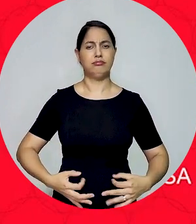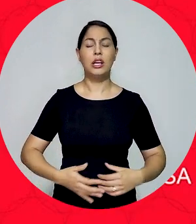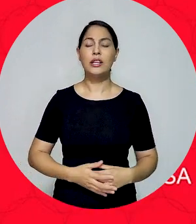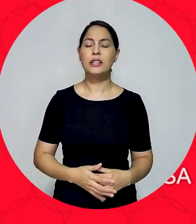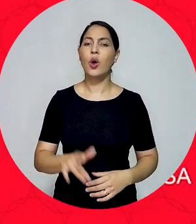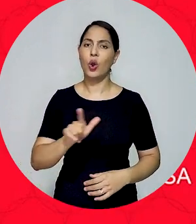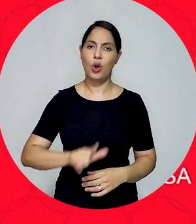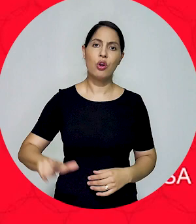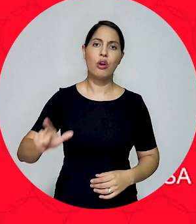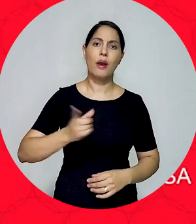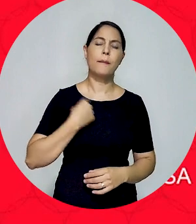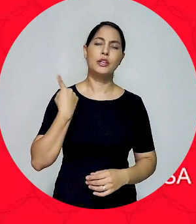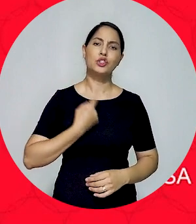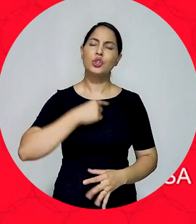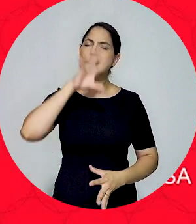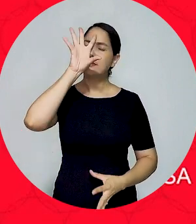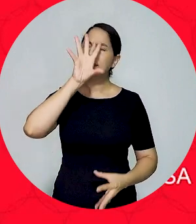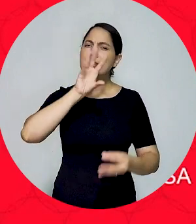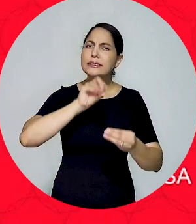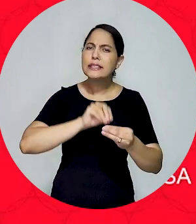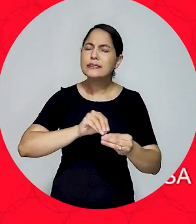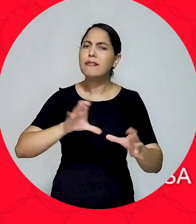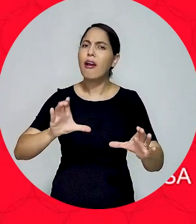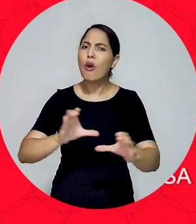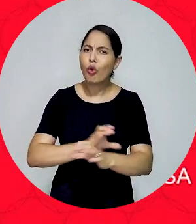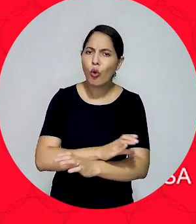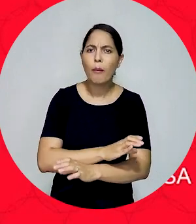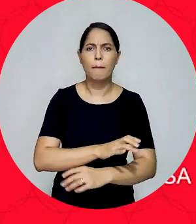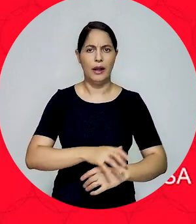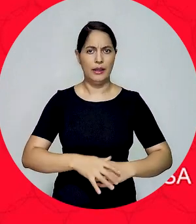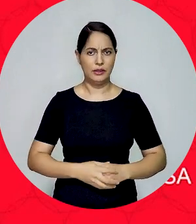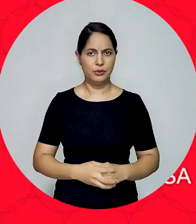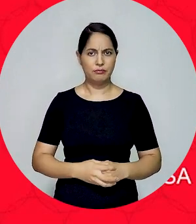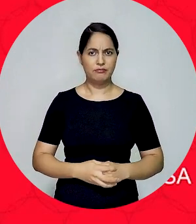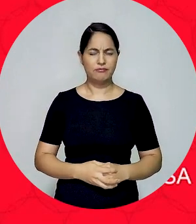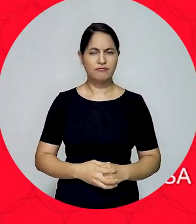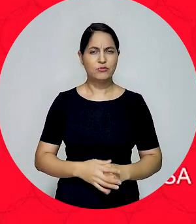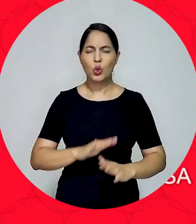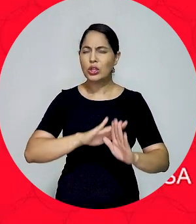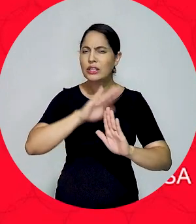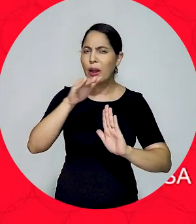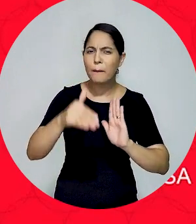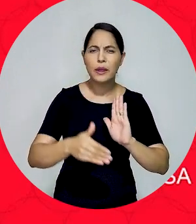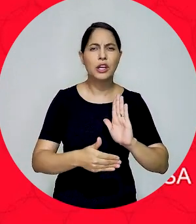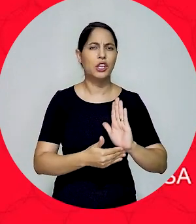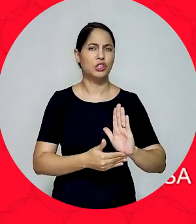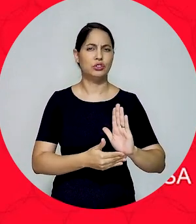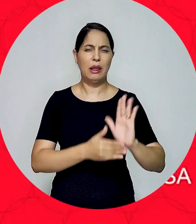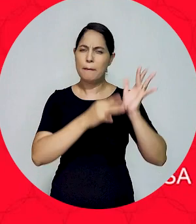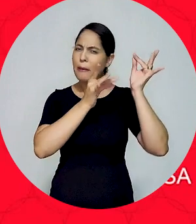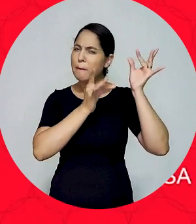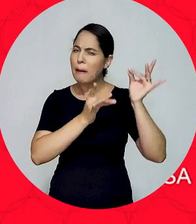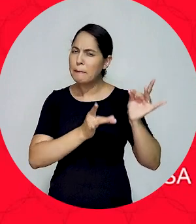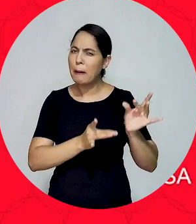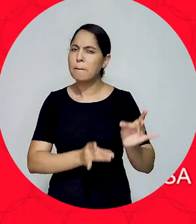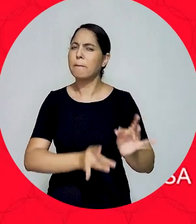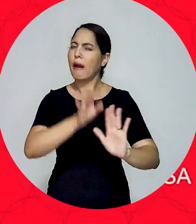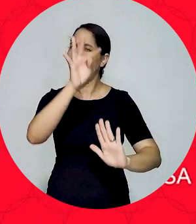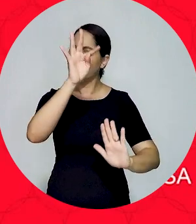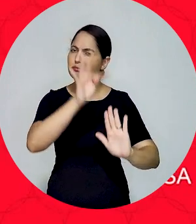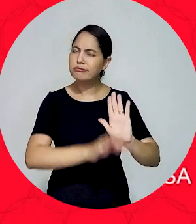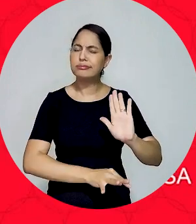como a necessidade de nós compreendermos de uma maneira completa, ou seja, com inteireza e com